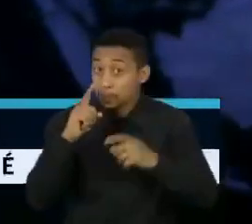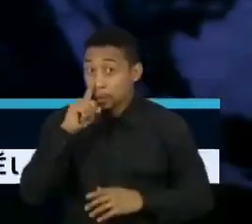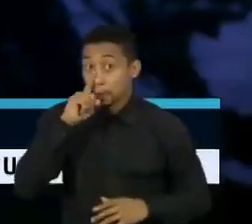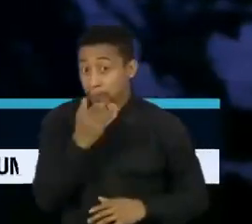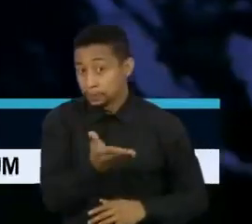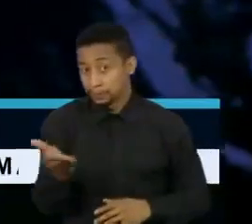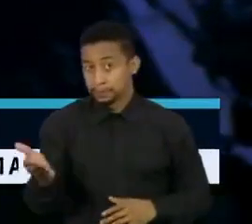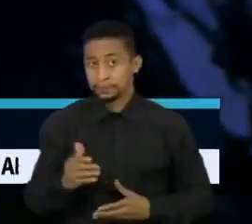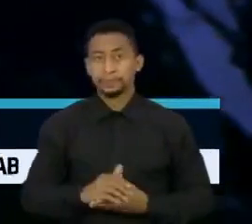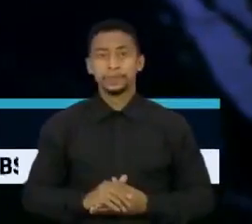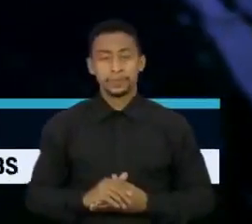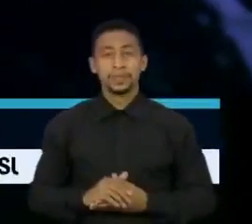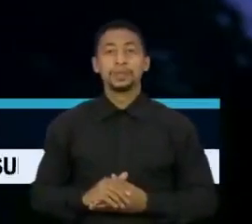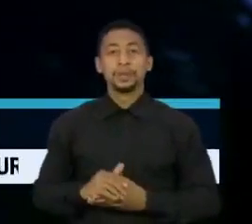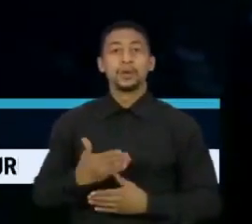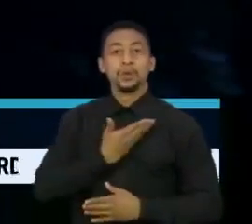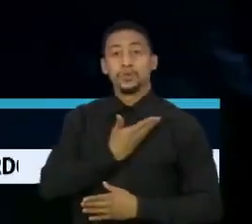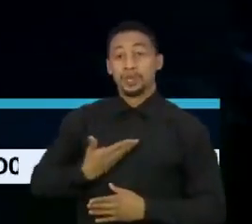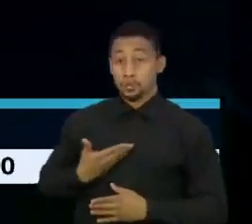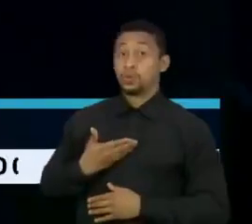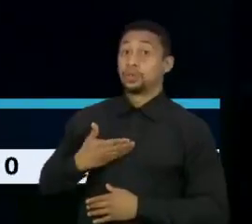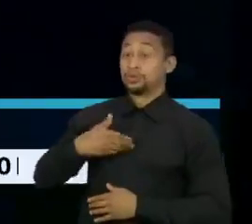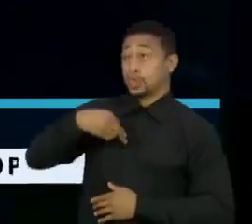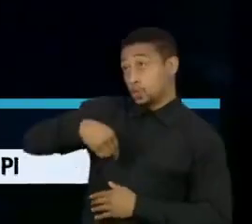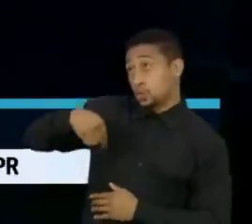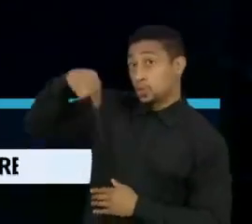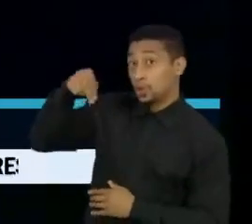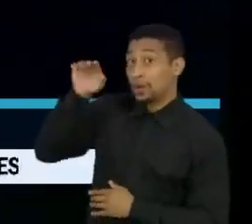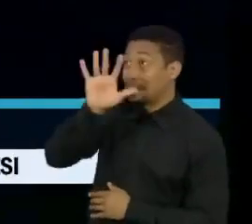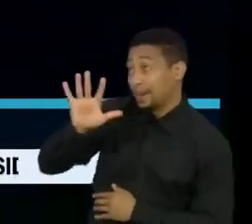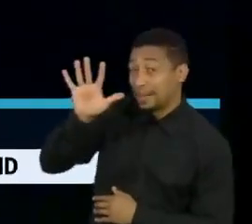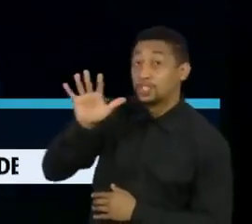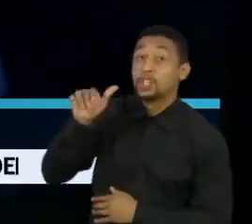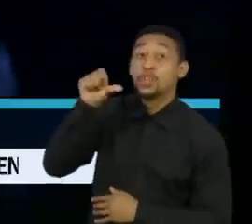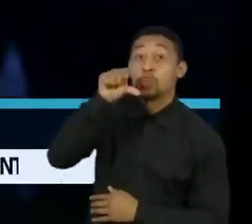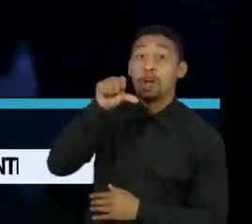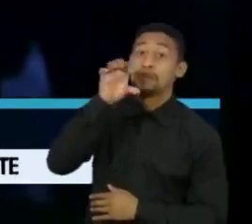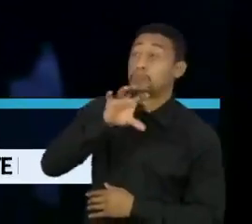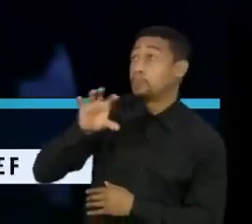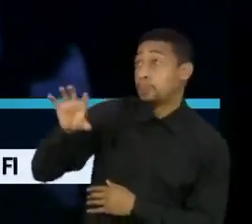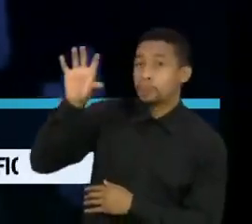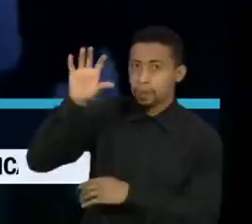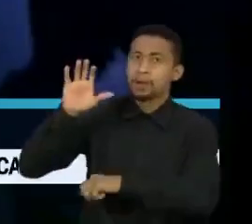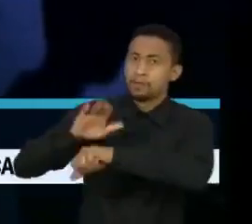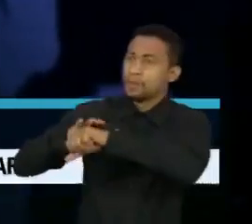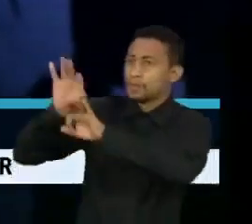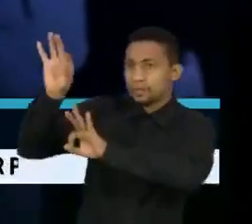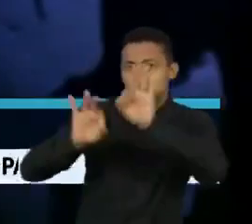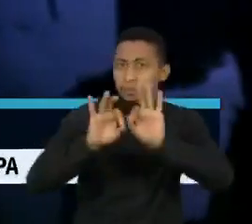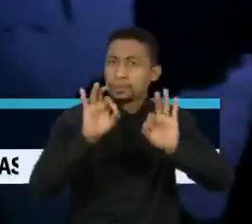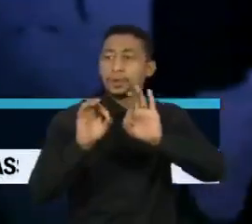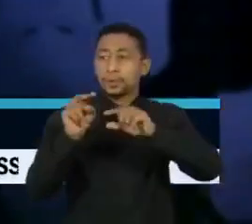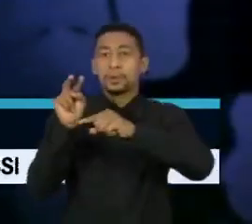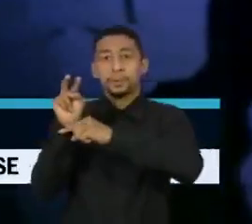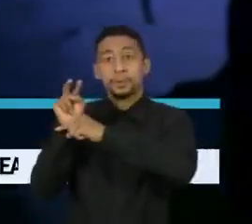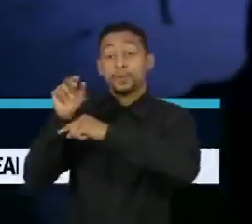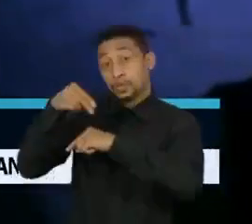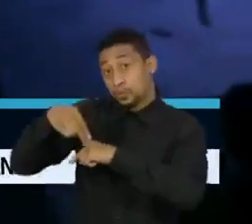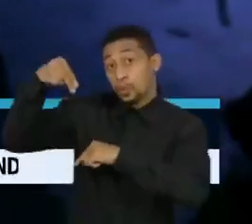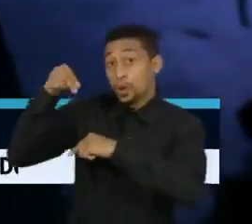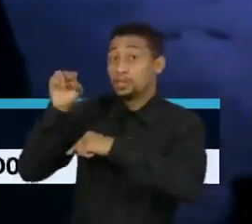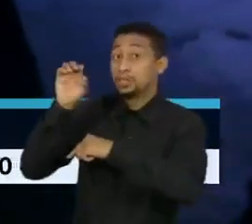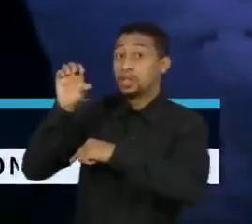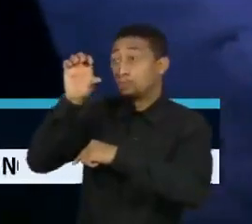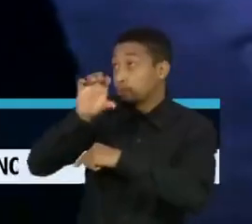Governadores de nove estados lançaram hoje um plano para a recuperação da Amazônia. A meta é angariar recursos para a